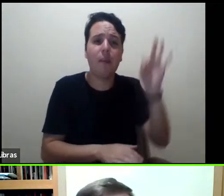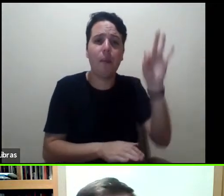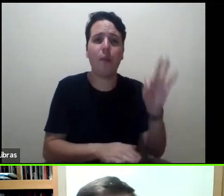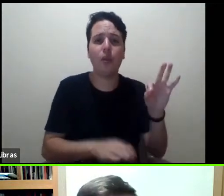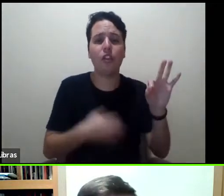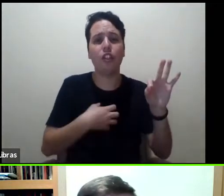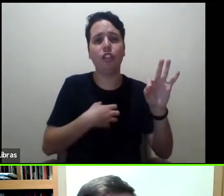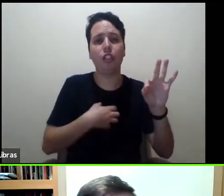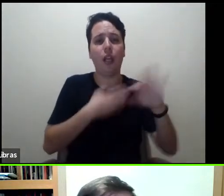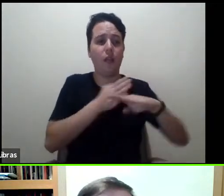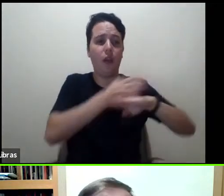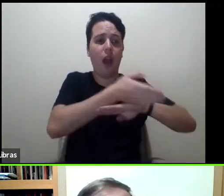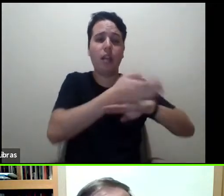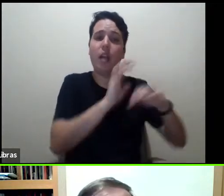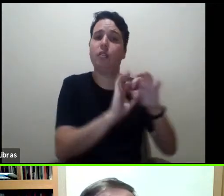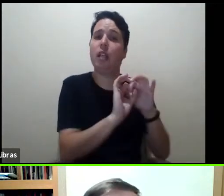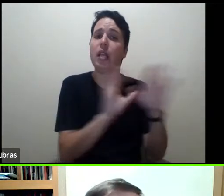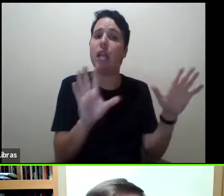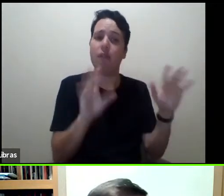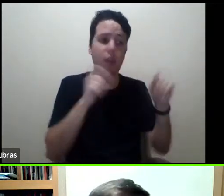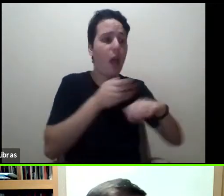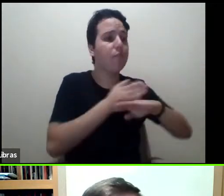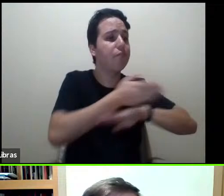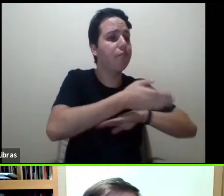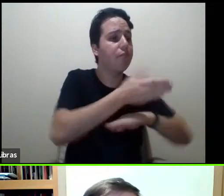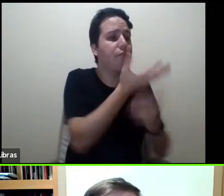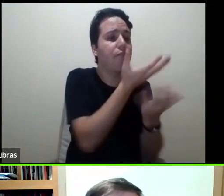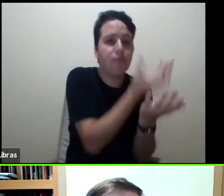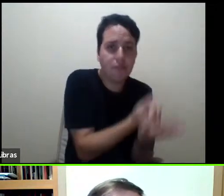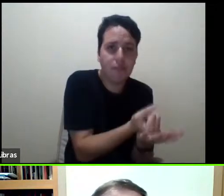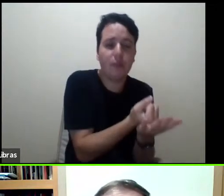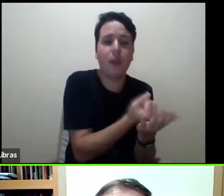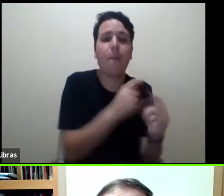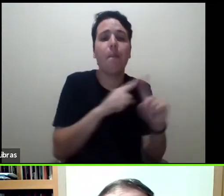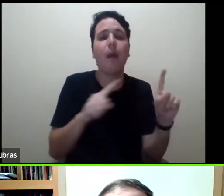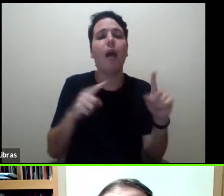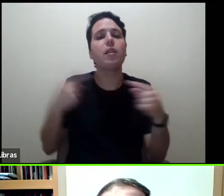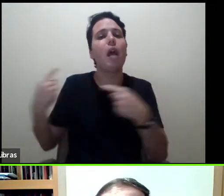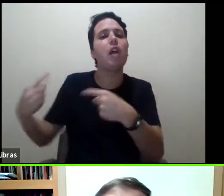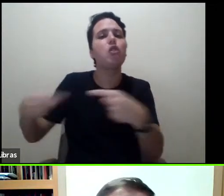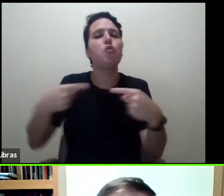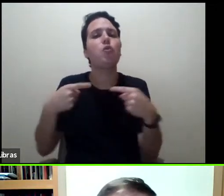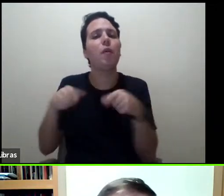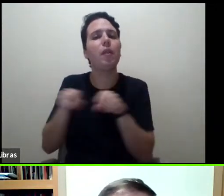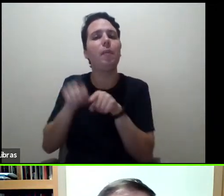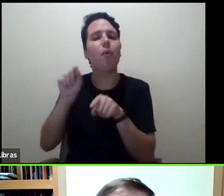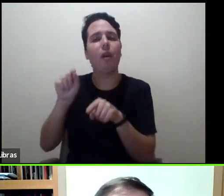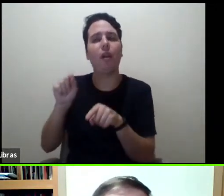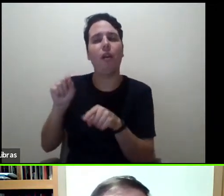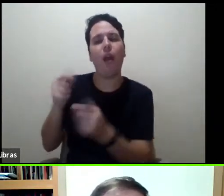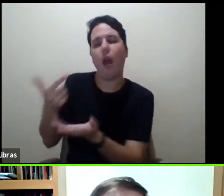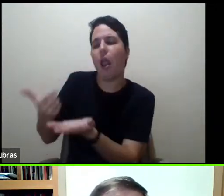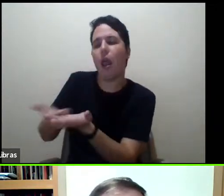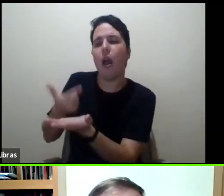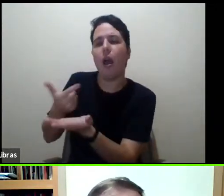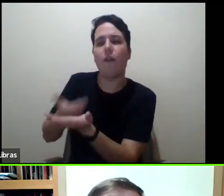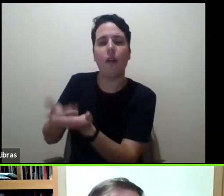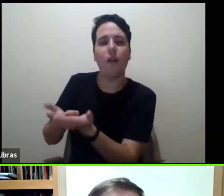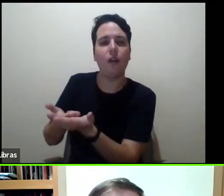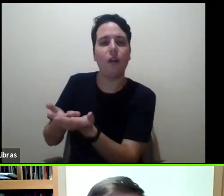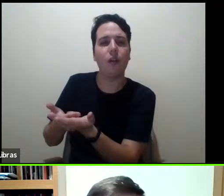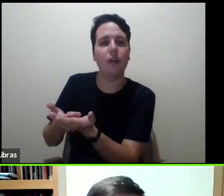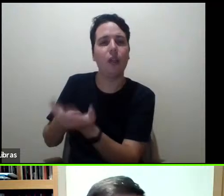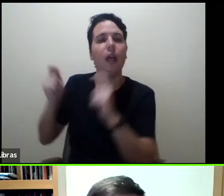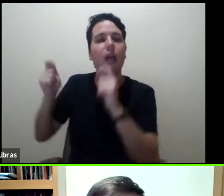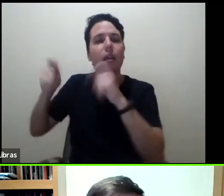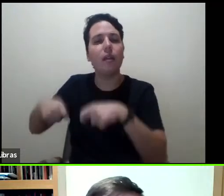são muito importantes, mas também essa discussão de que livros permitem a construção